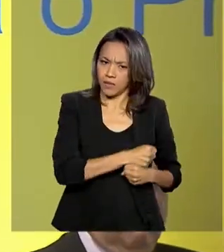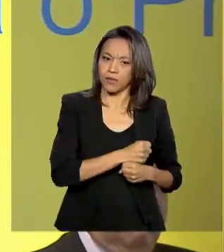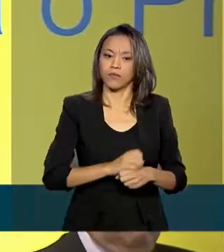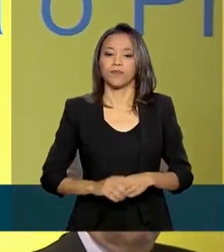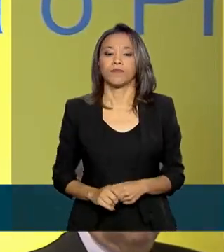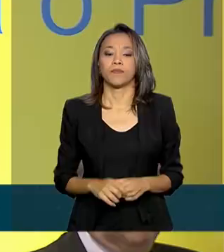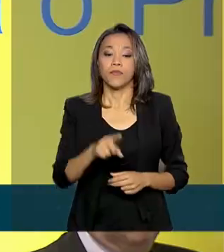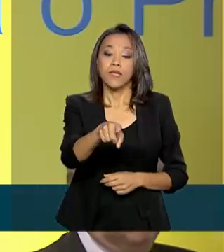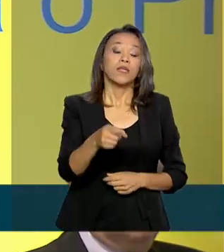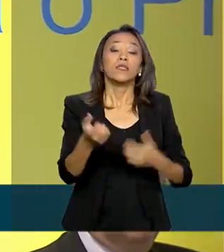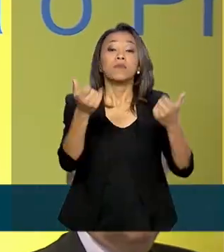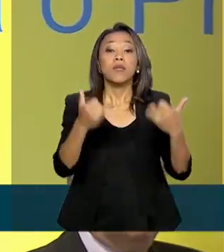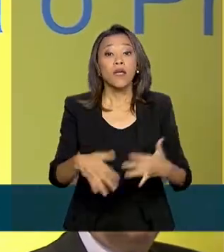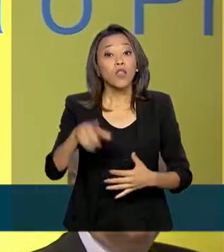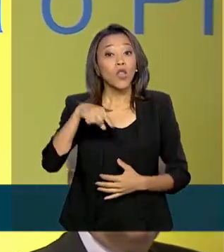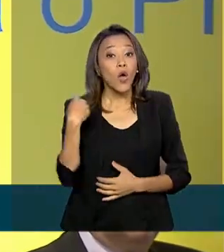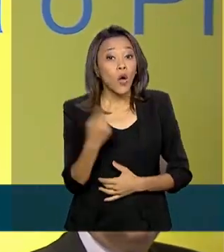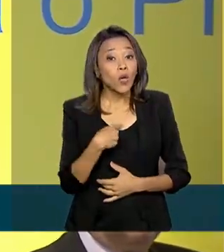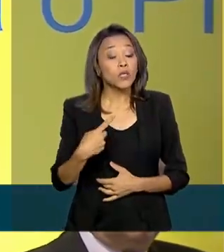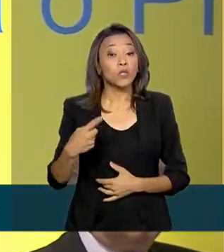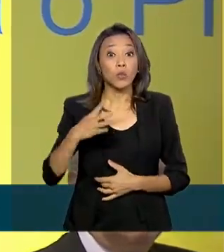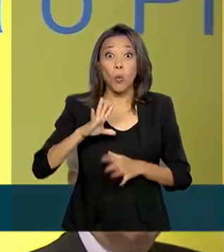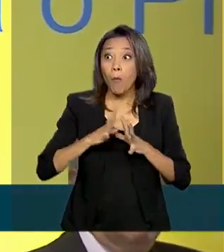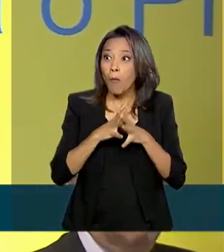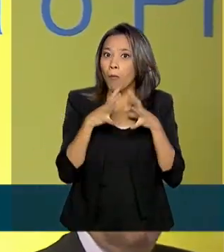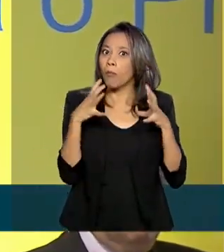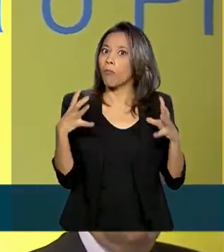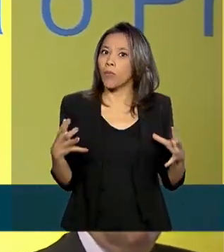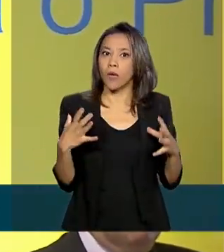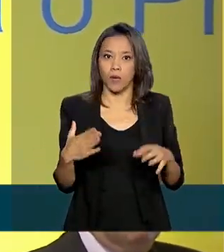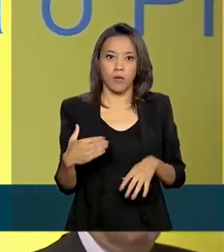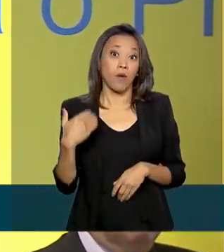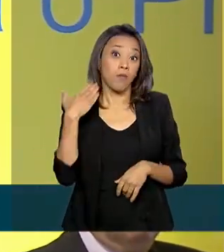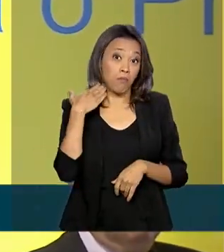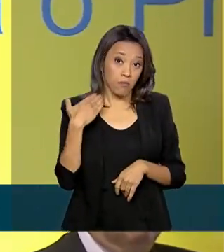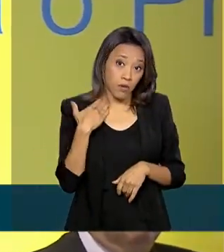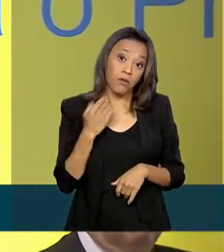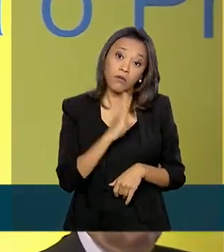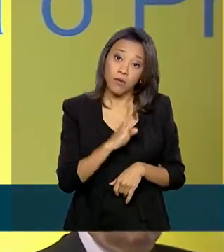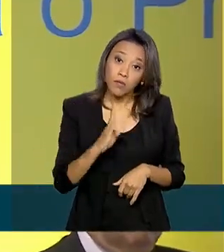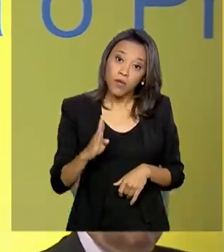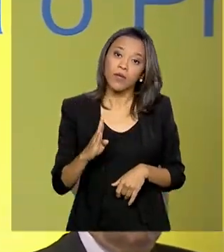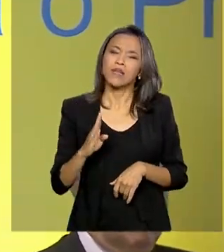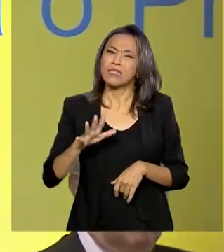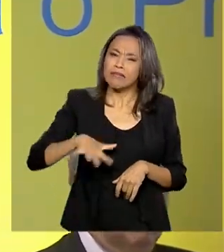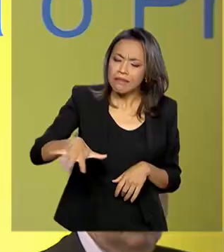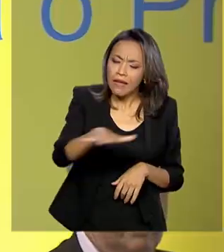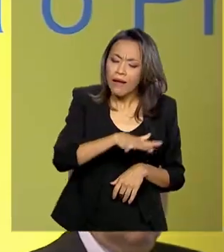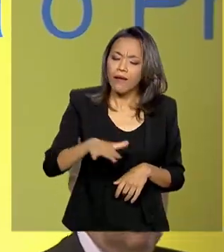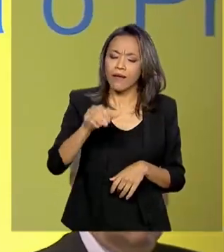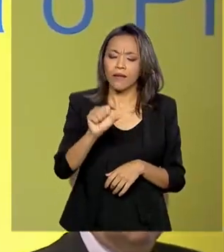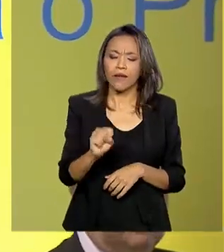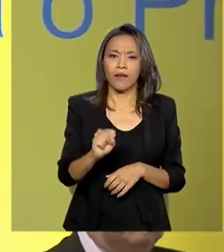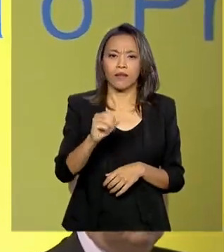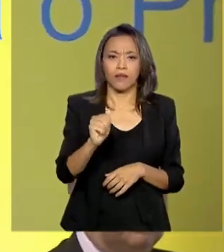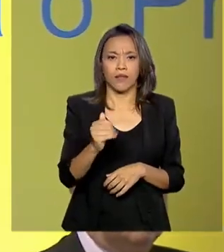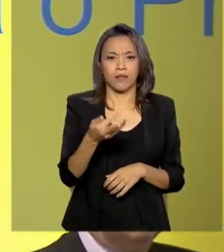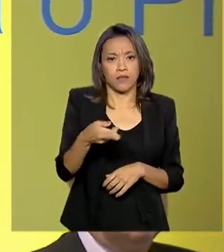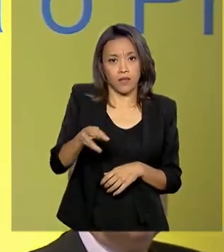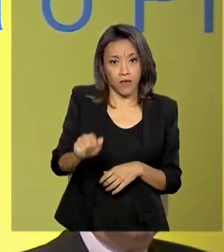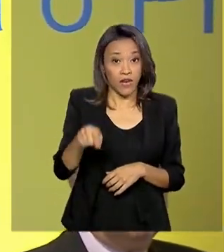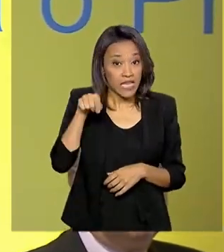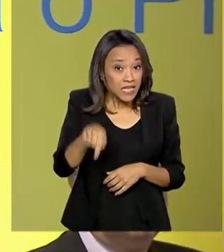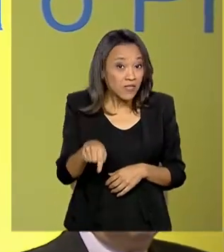sejamos o maior banco de agronegócios do mundo. Essa liderança é resultado de uma longa parceria com esse